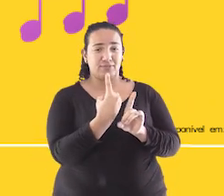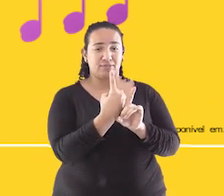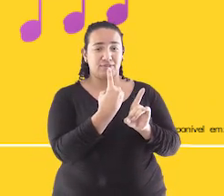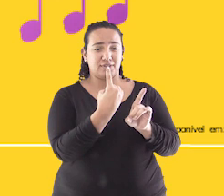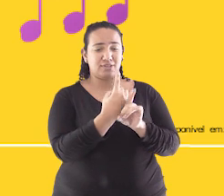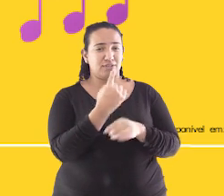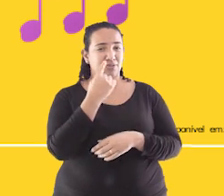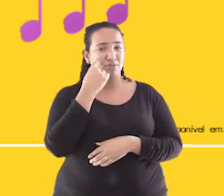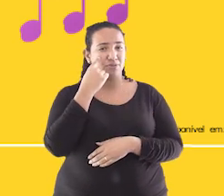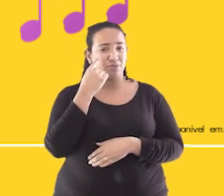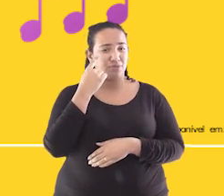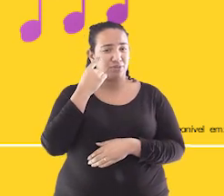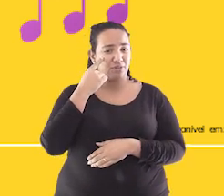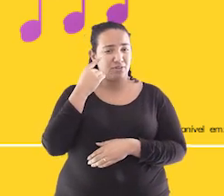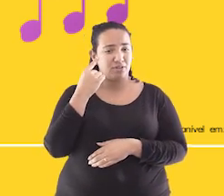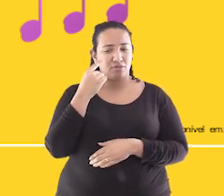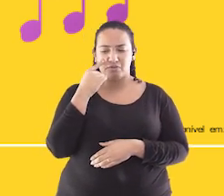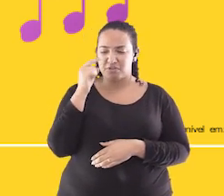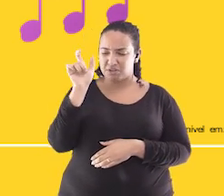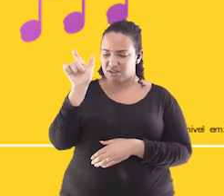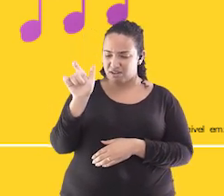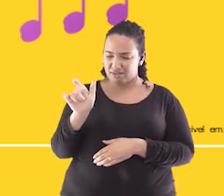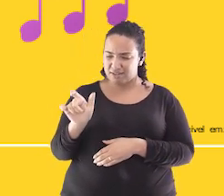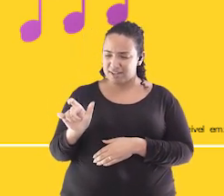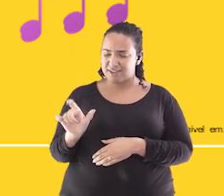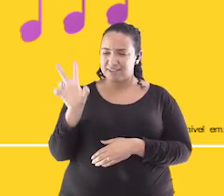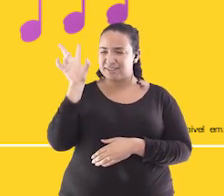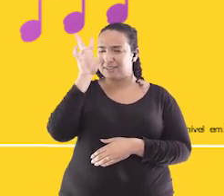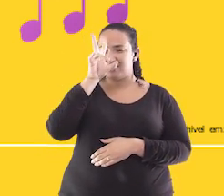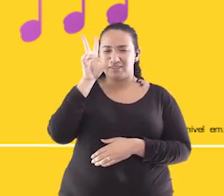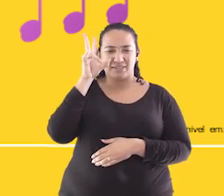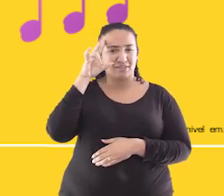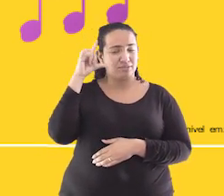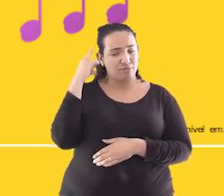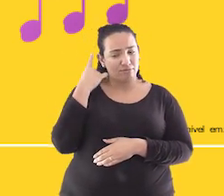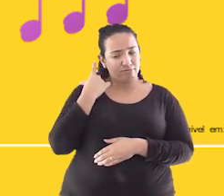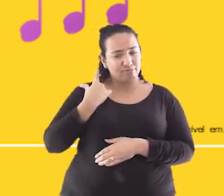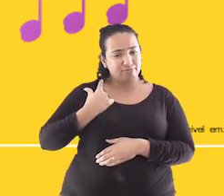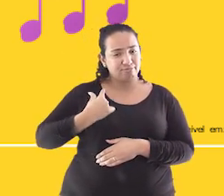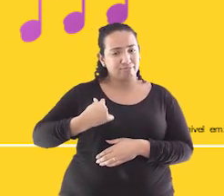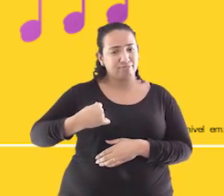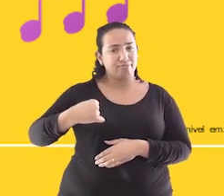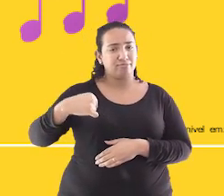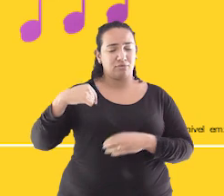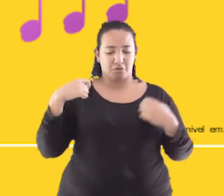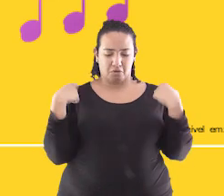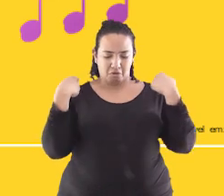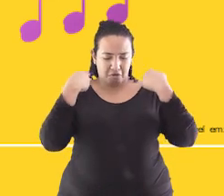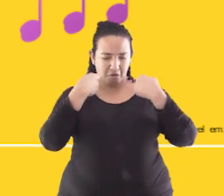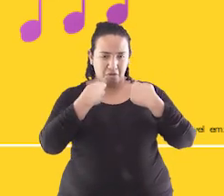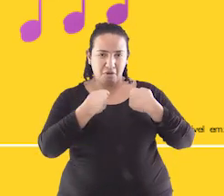pedacinho dela que existe E o fio de cabelo do meu maridão